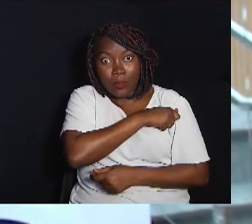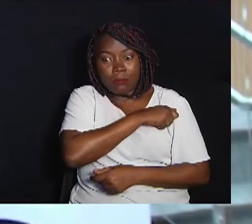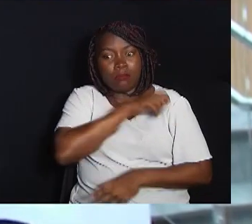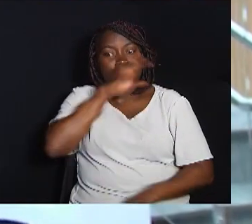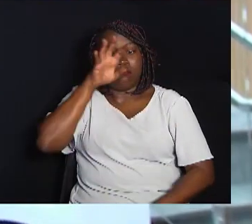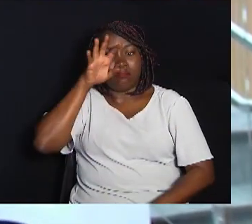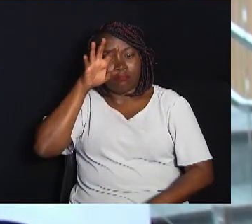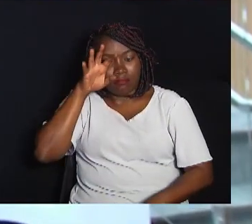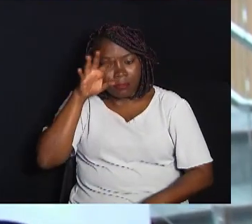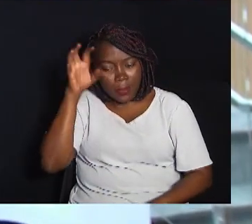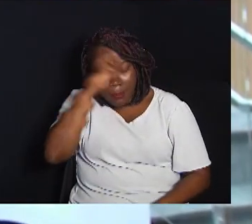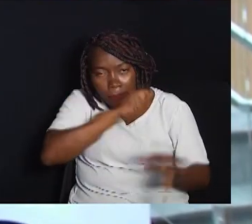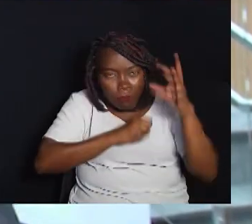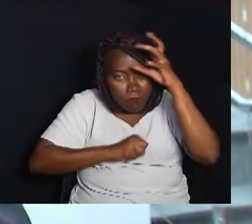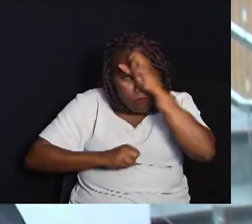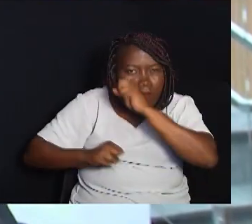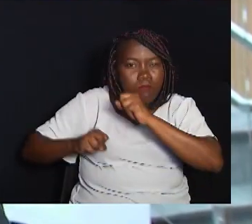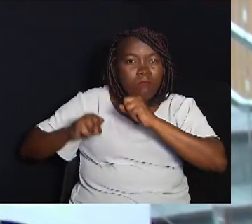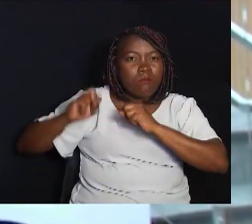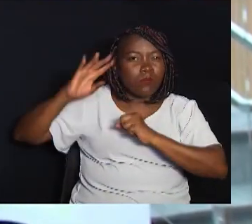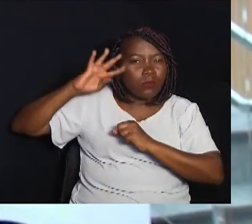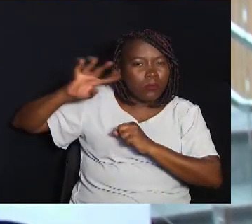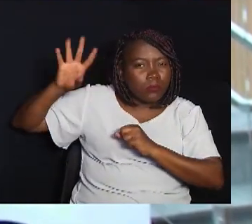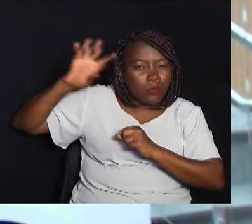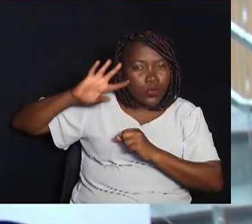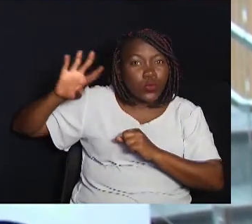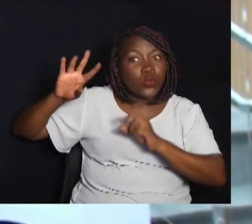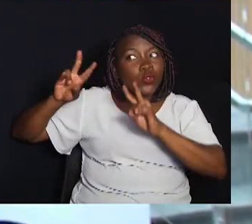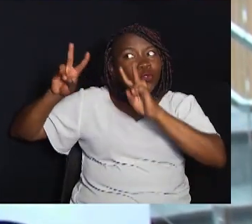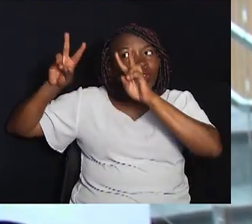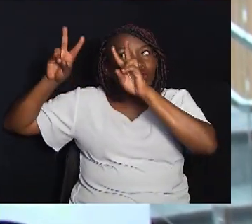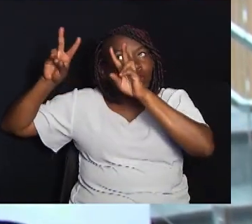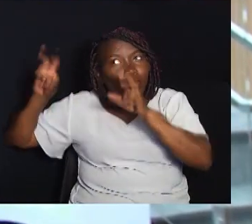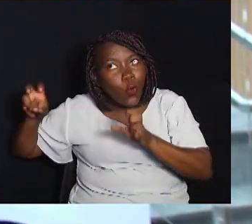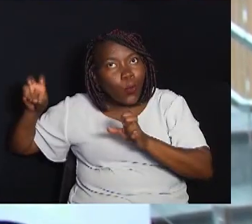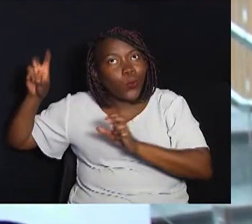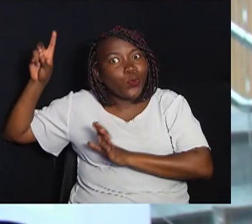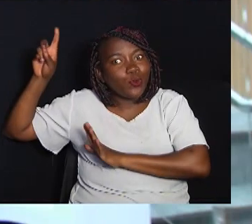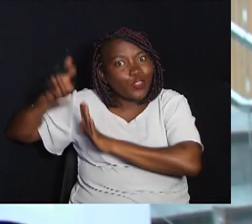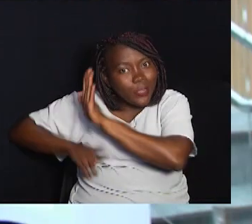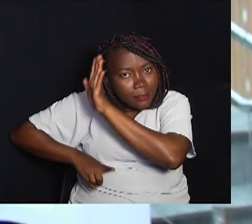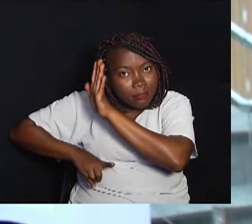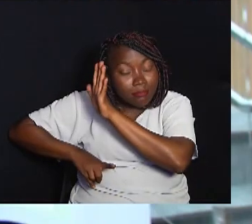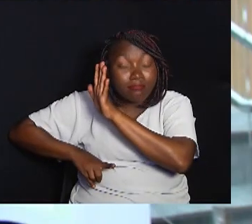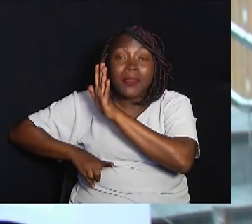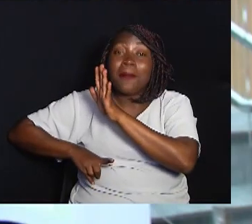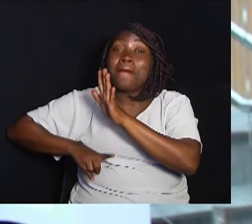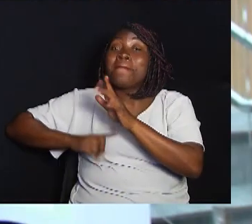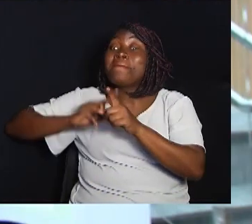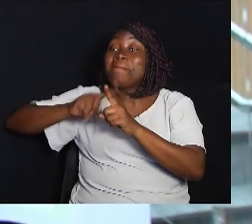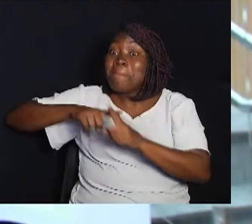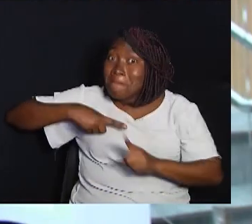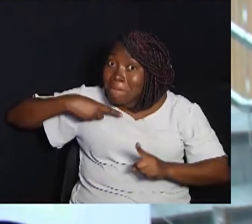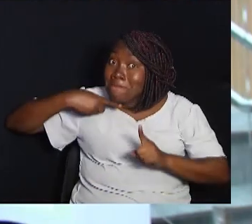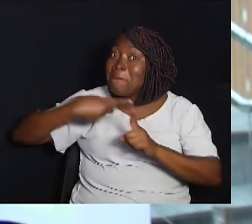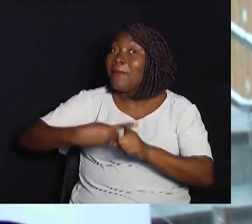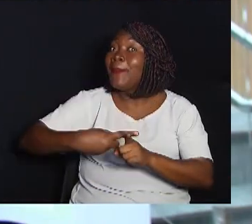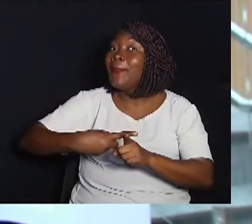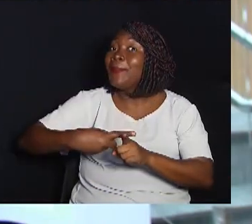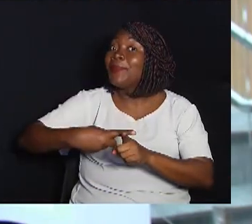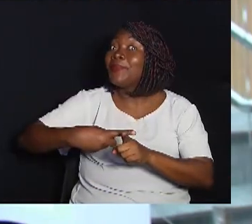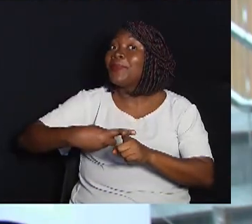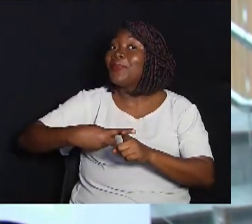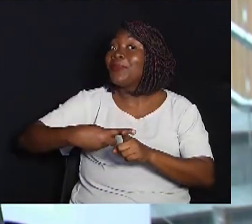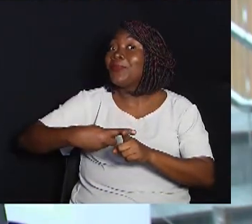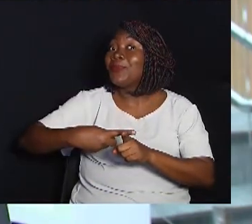teórica sobre o direito já posto É muito importante que tenham conhecimento de como